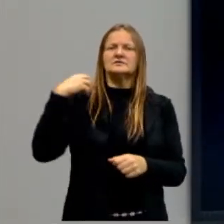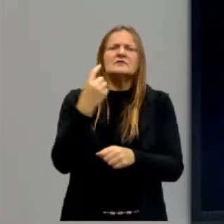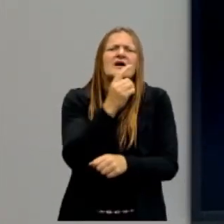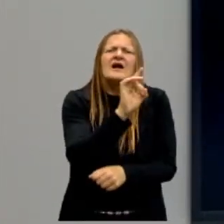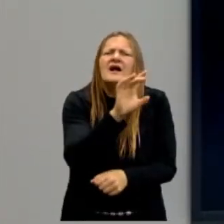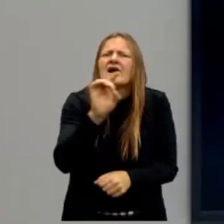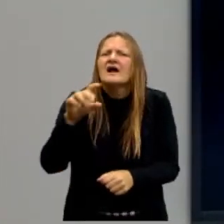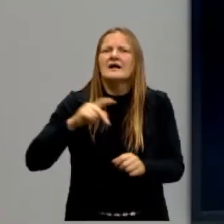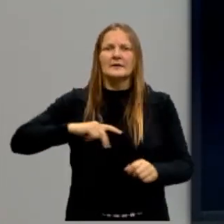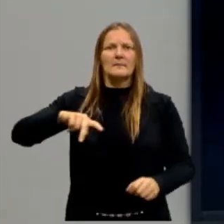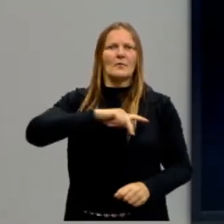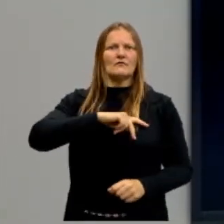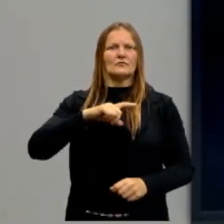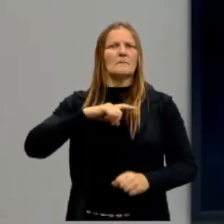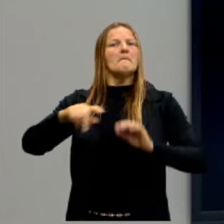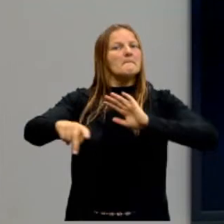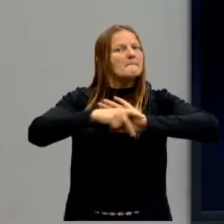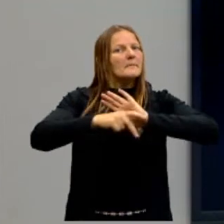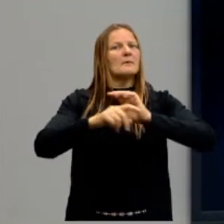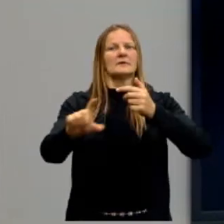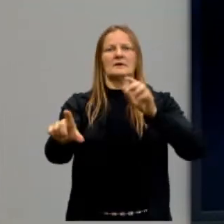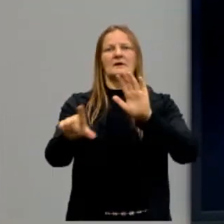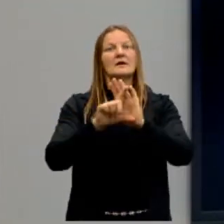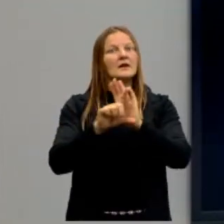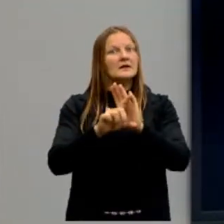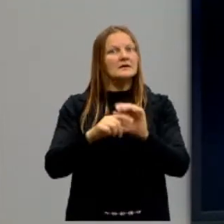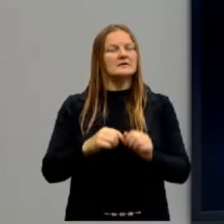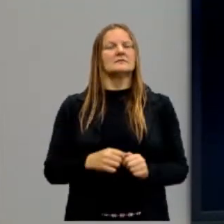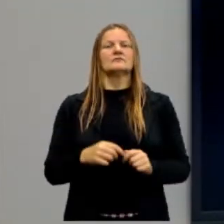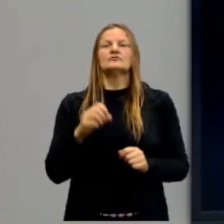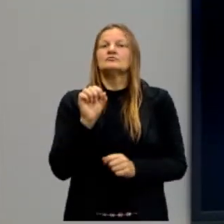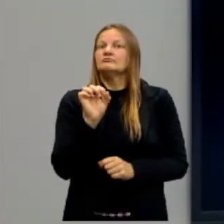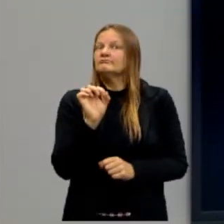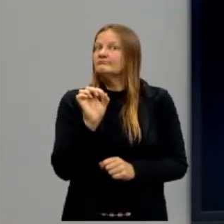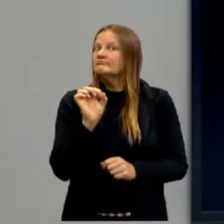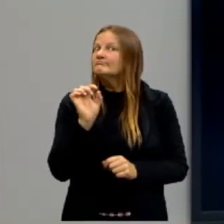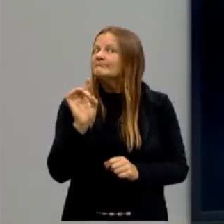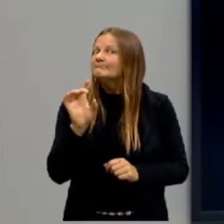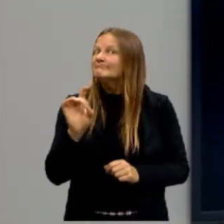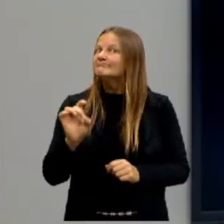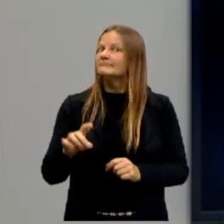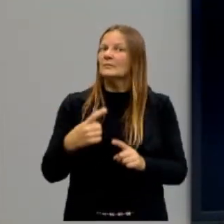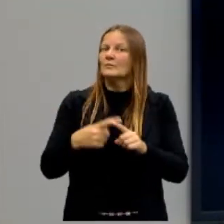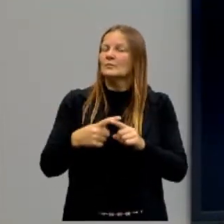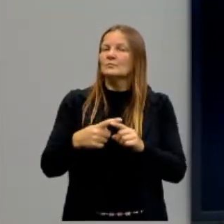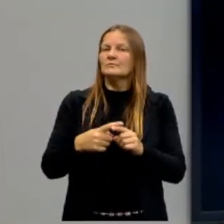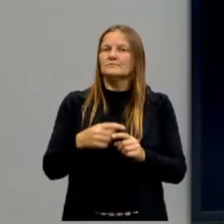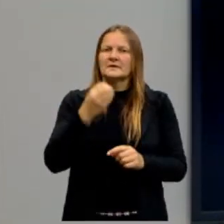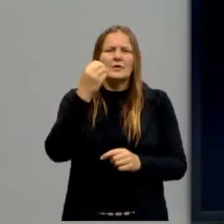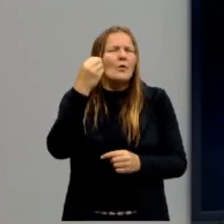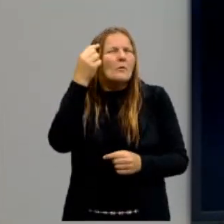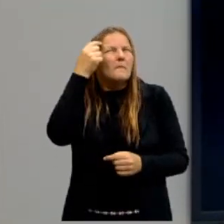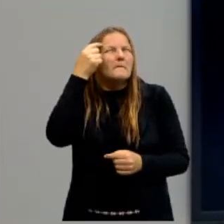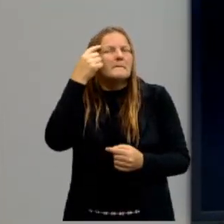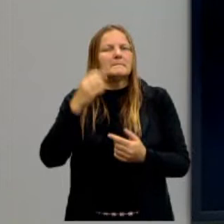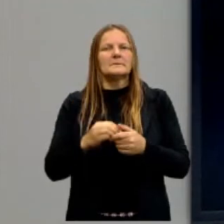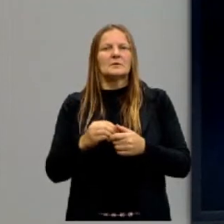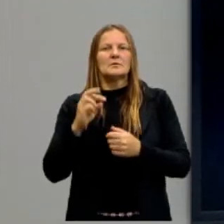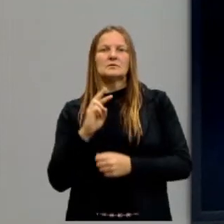povo tem que ter suas leis. Então, se cada povo tem suas leis e pensa suas leis, Montesquieu diz, bom, então precisa ter um